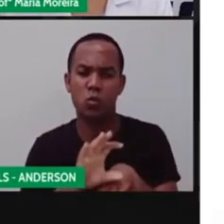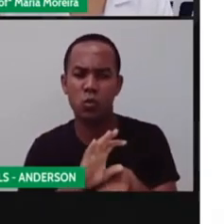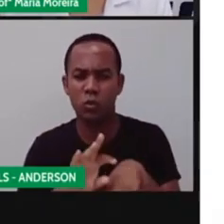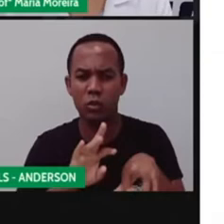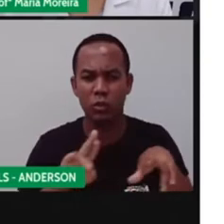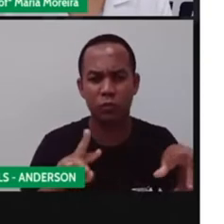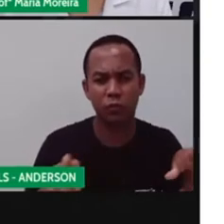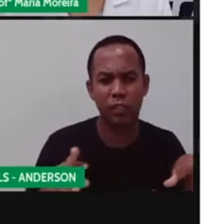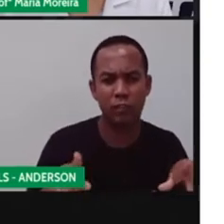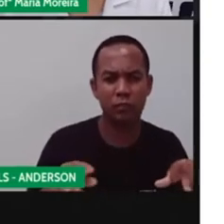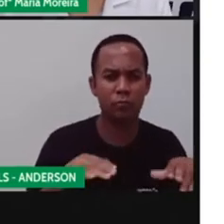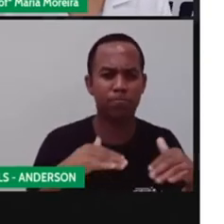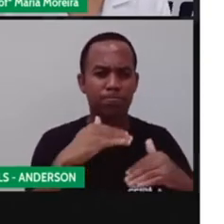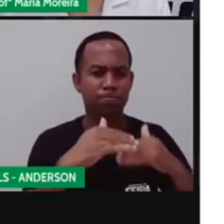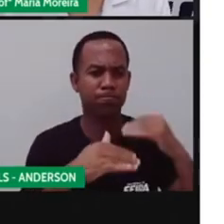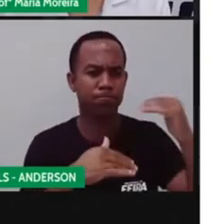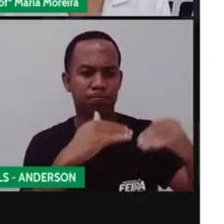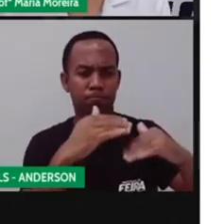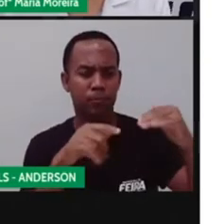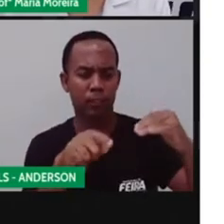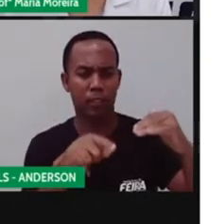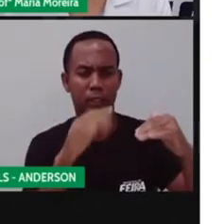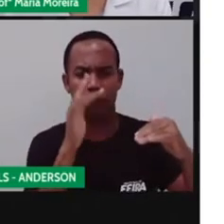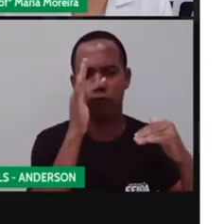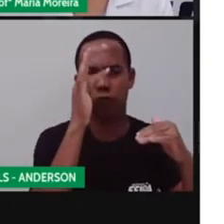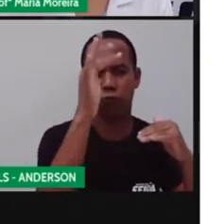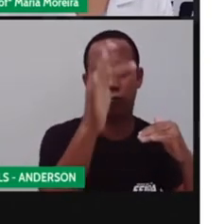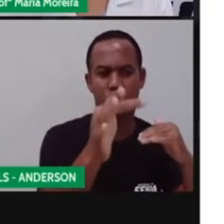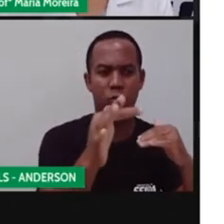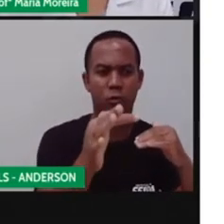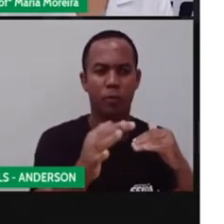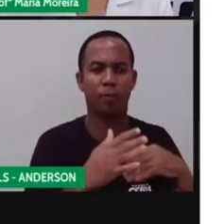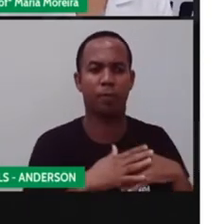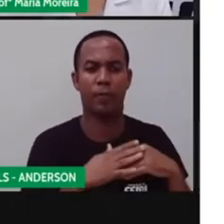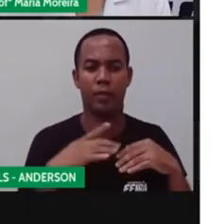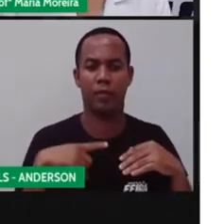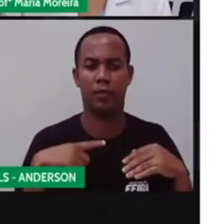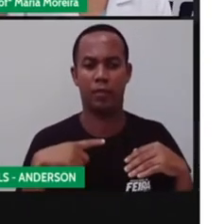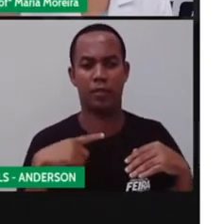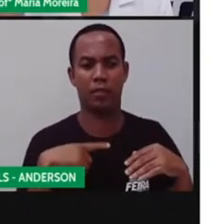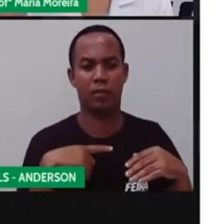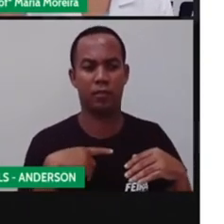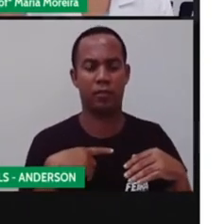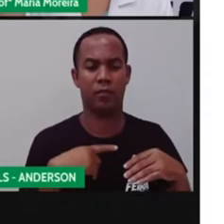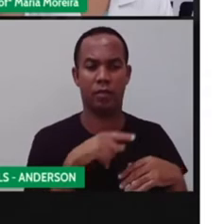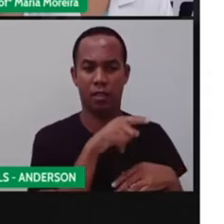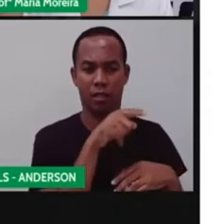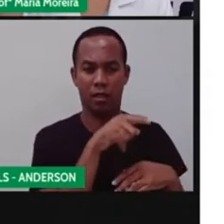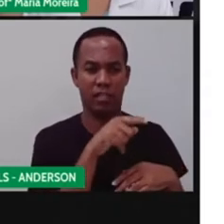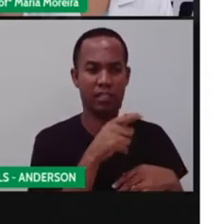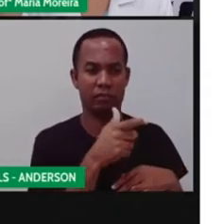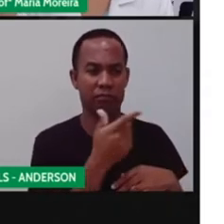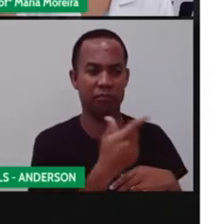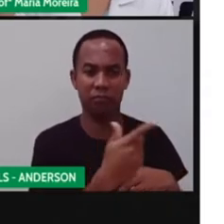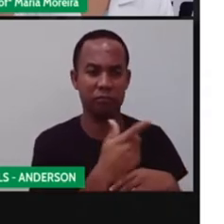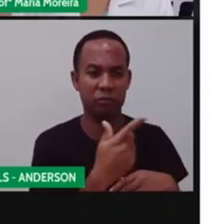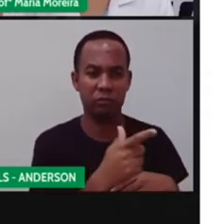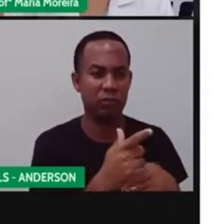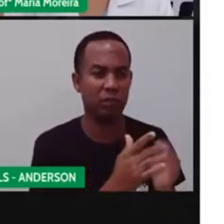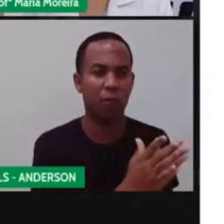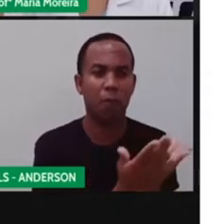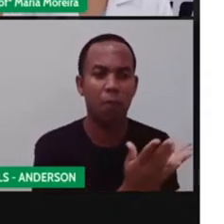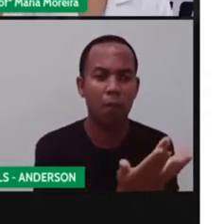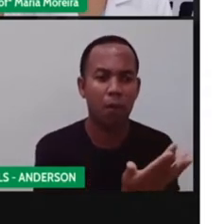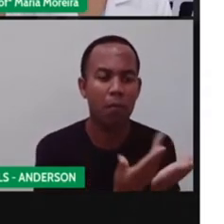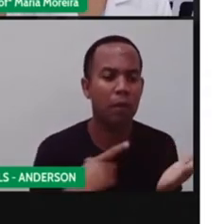para preparar, prepará-las para o futuro. Então, de um lado, a tem essas crianças que não têm condição financeira, que os pais